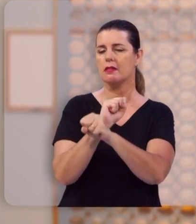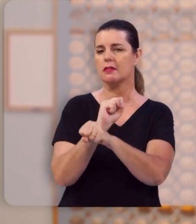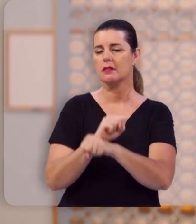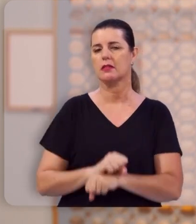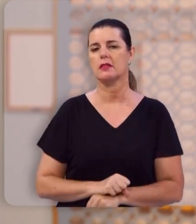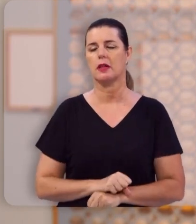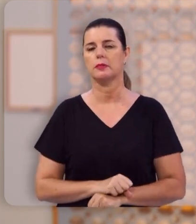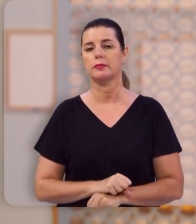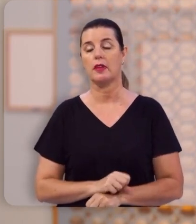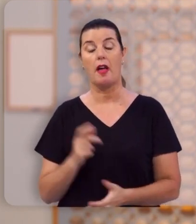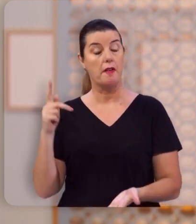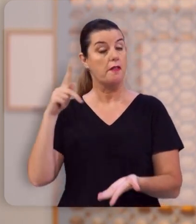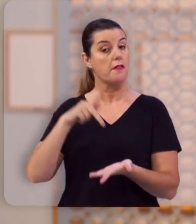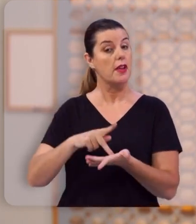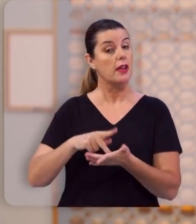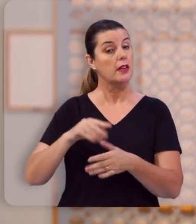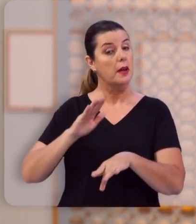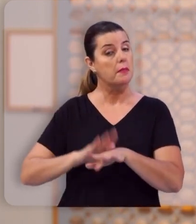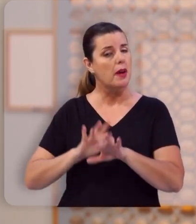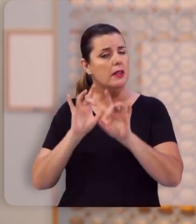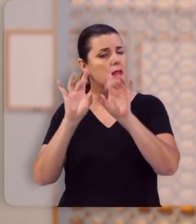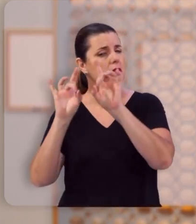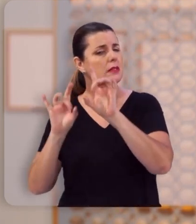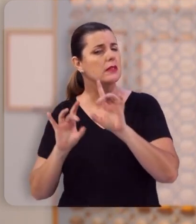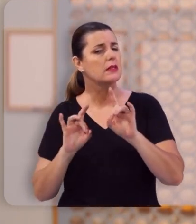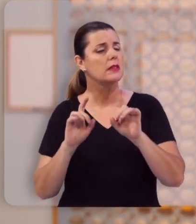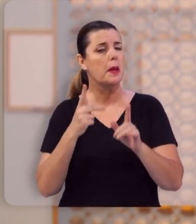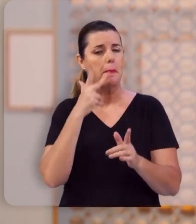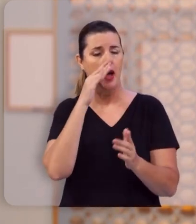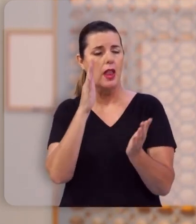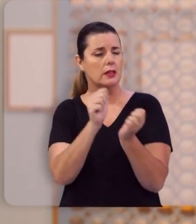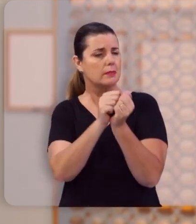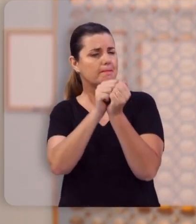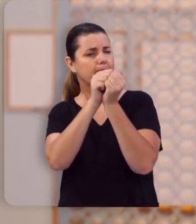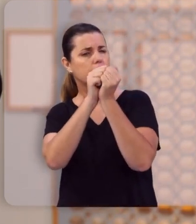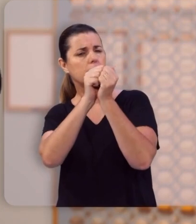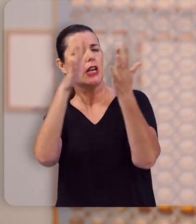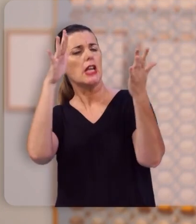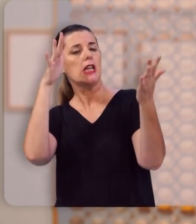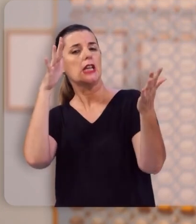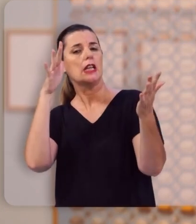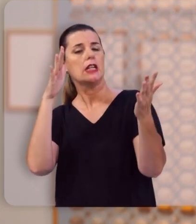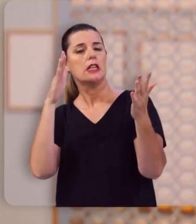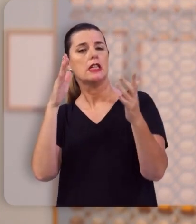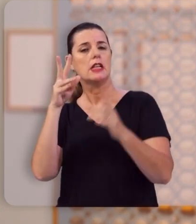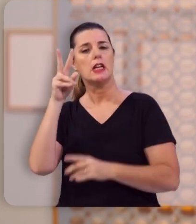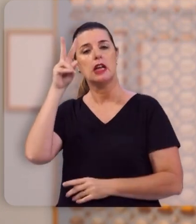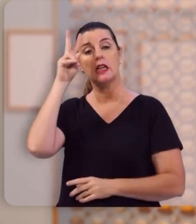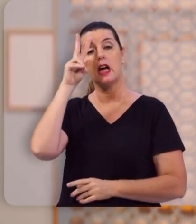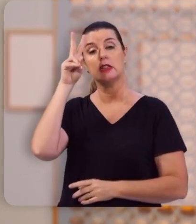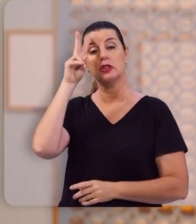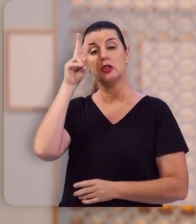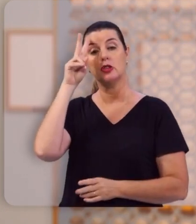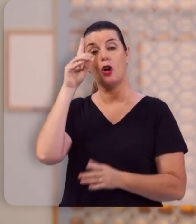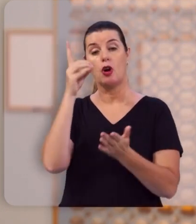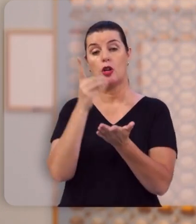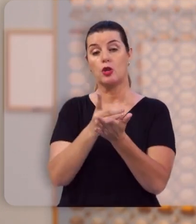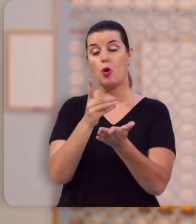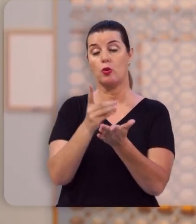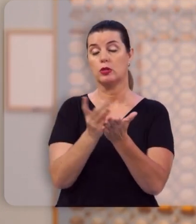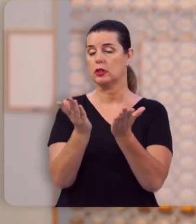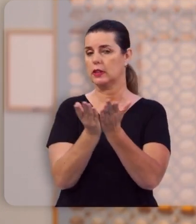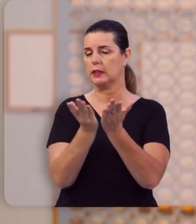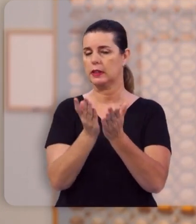É a verdade mais eloquente que reluz no contexto das grandes doutrinas